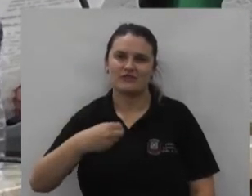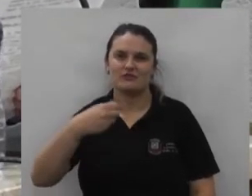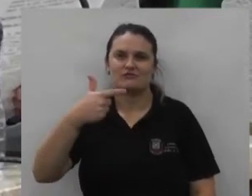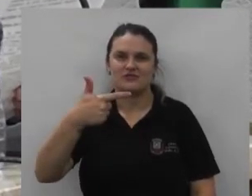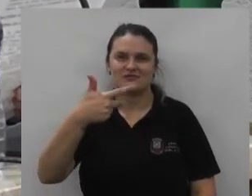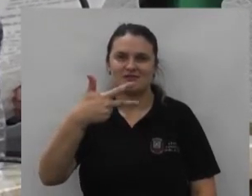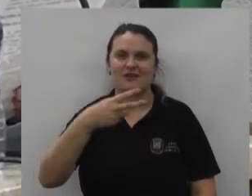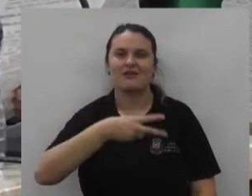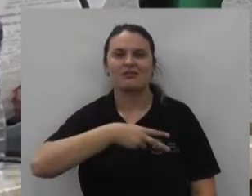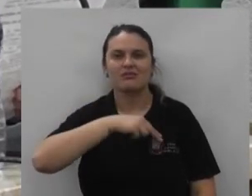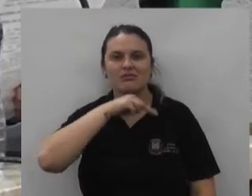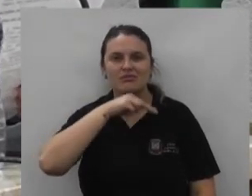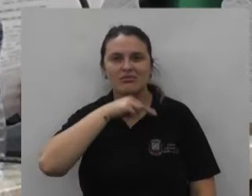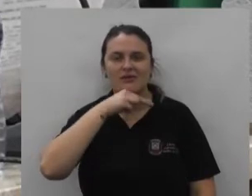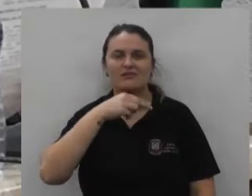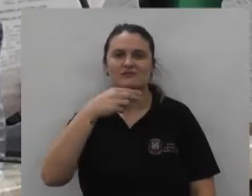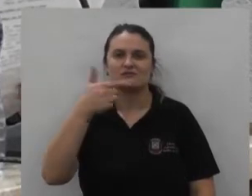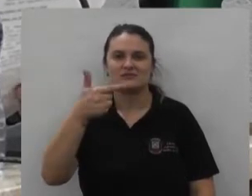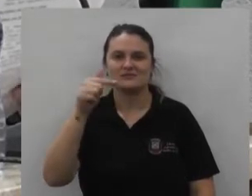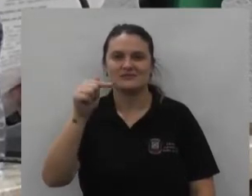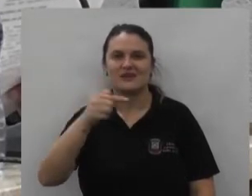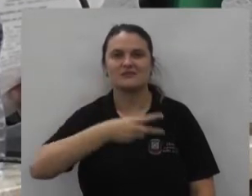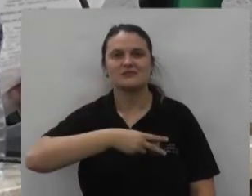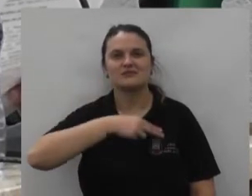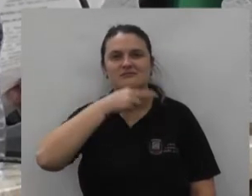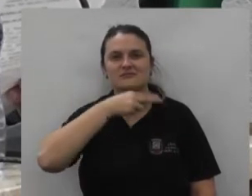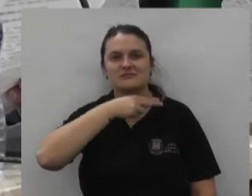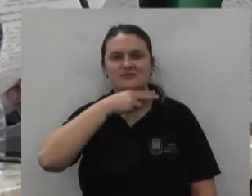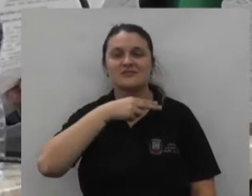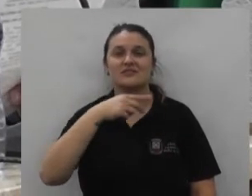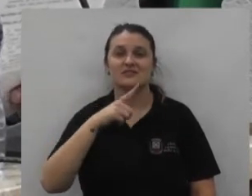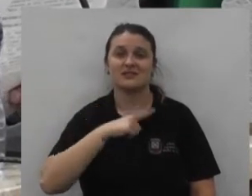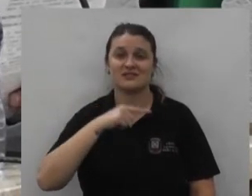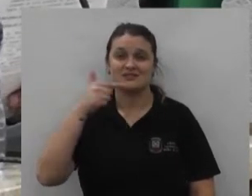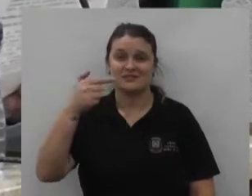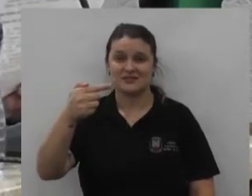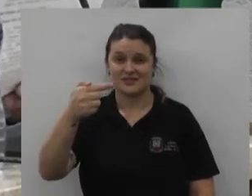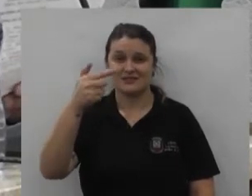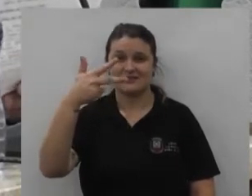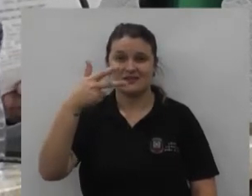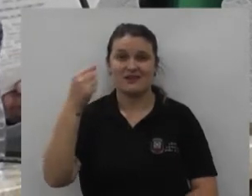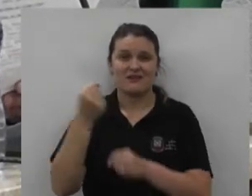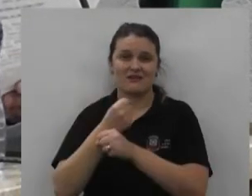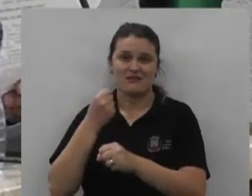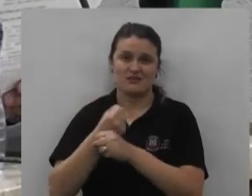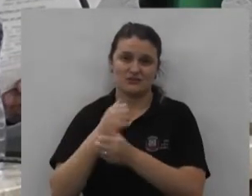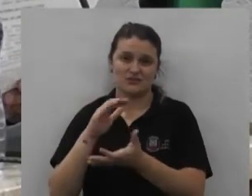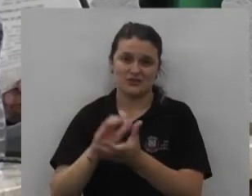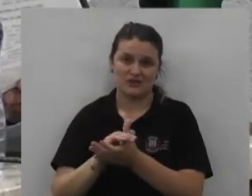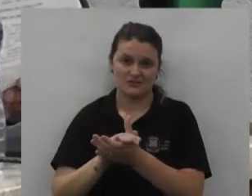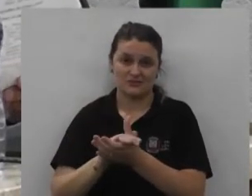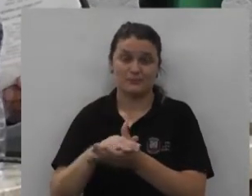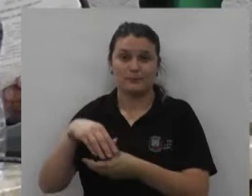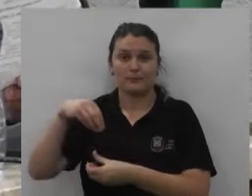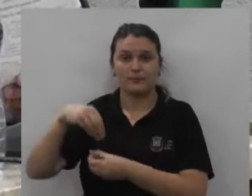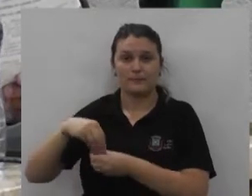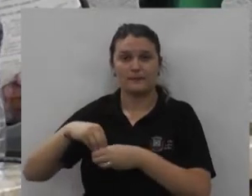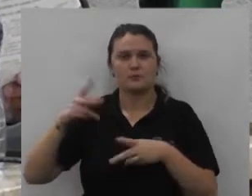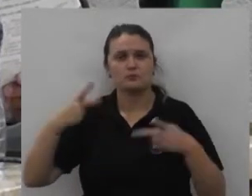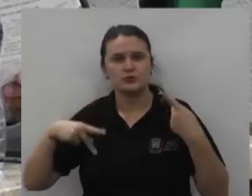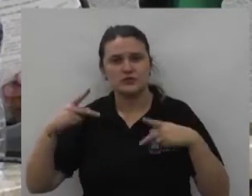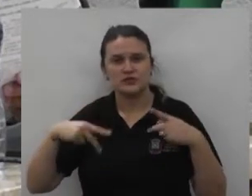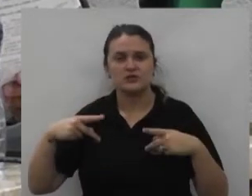netos e 27 bisnetos num total de 73 anos de casamento na política